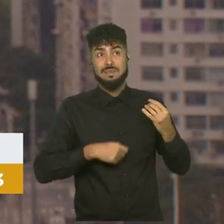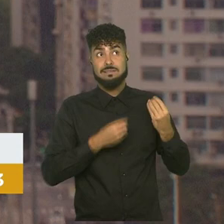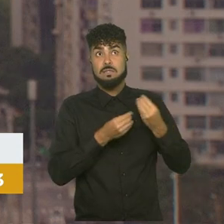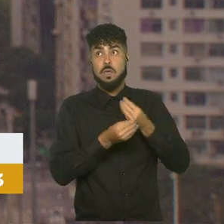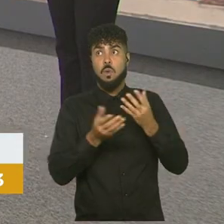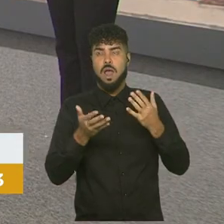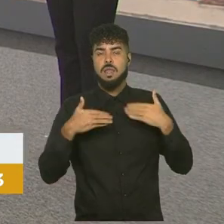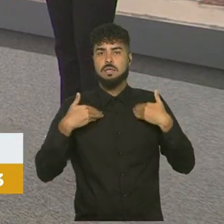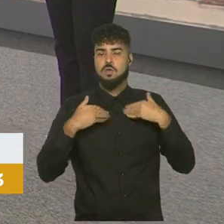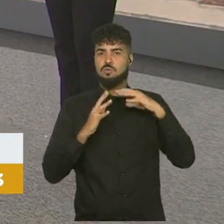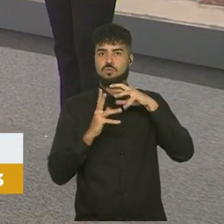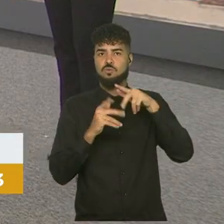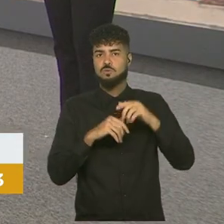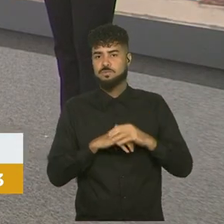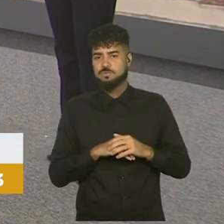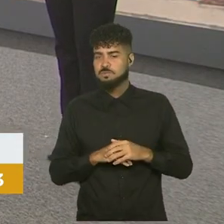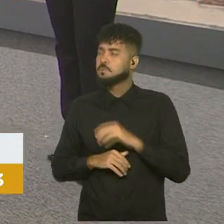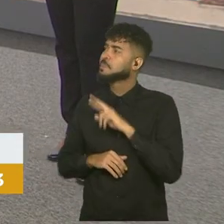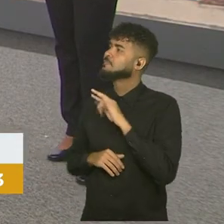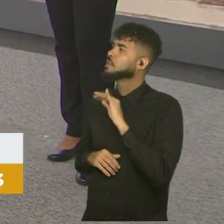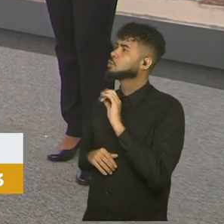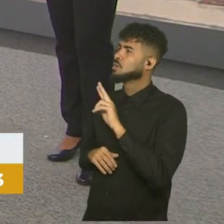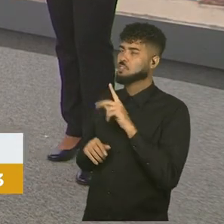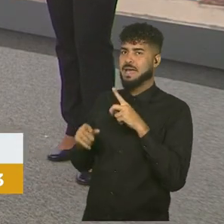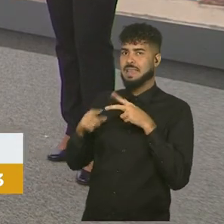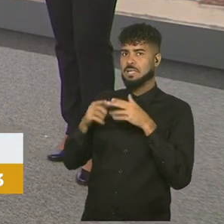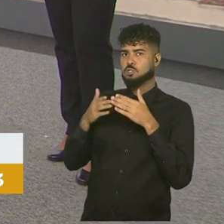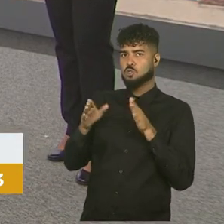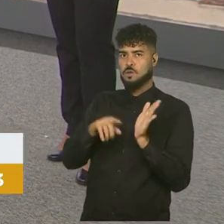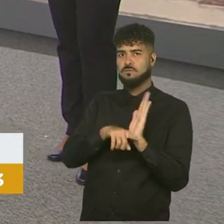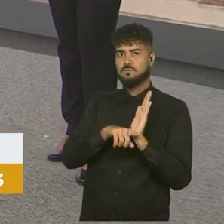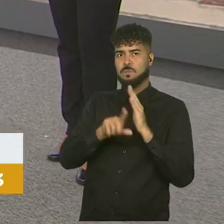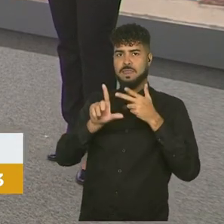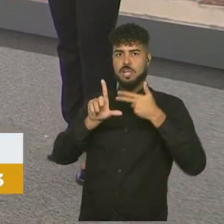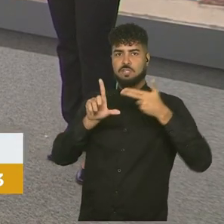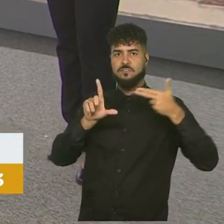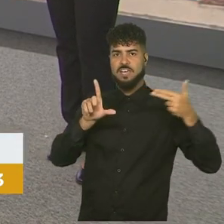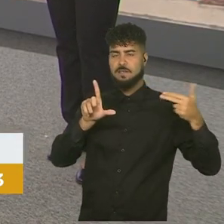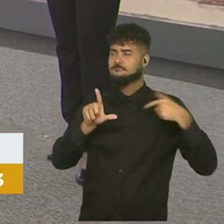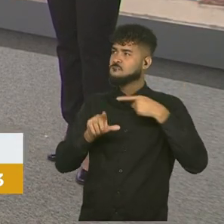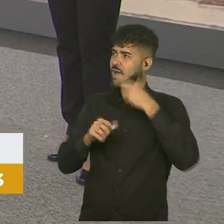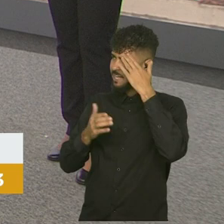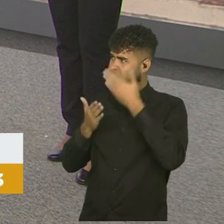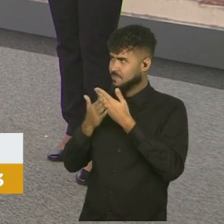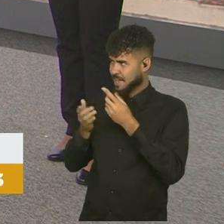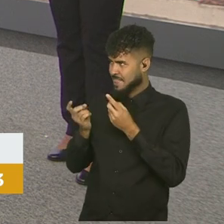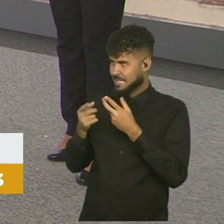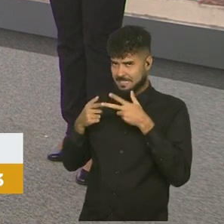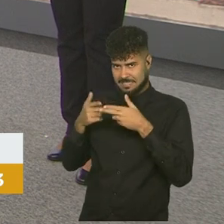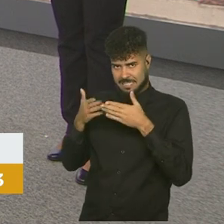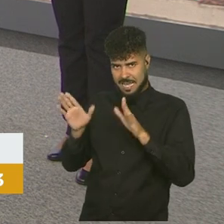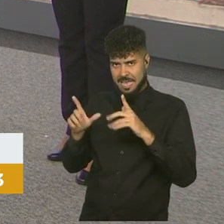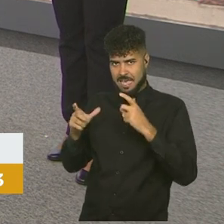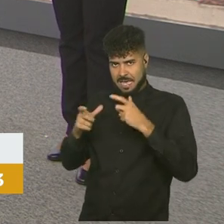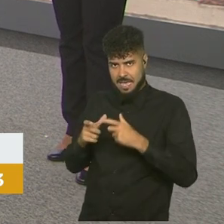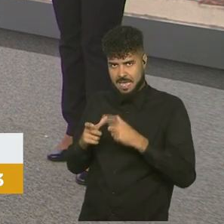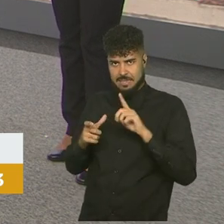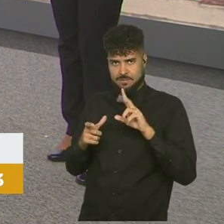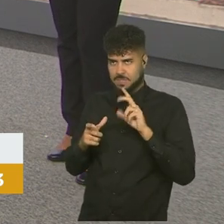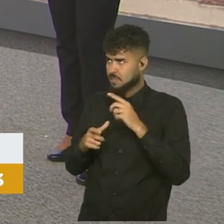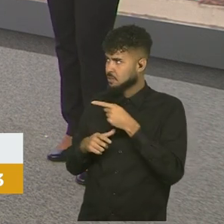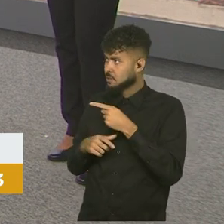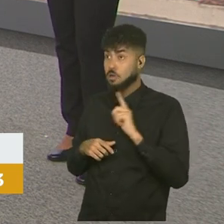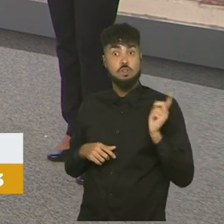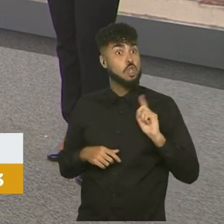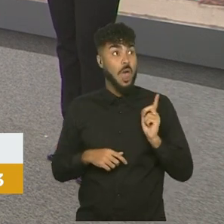inteiro. E, Victor, foi lançado em streaming. Tem uma previsão do lançamento do álbum físico? Sim, em vinil, olha